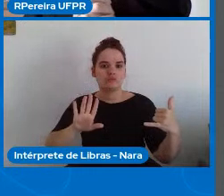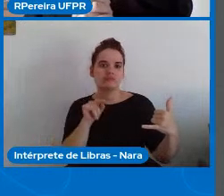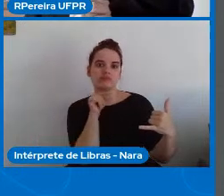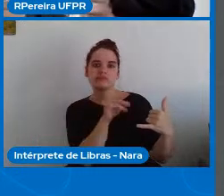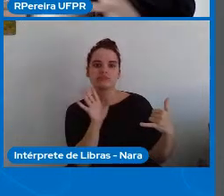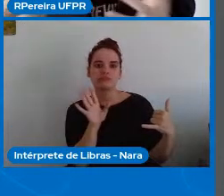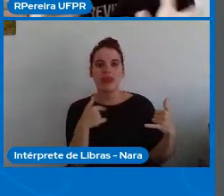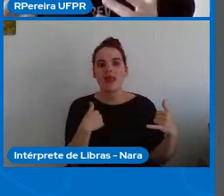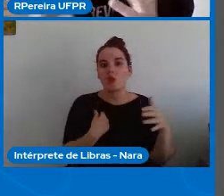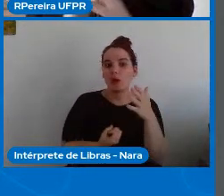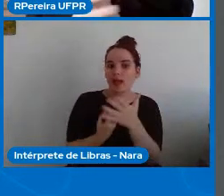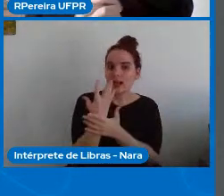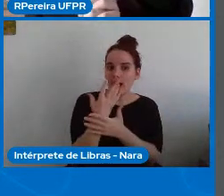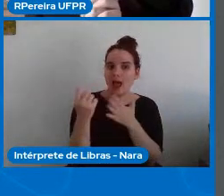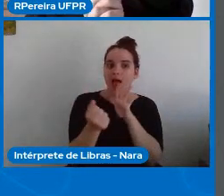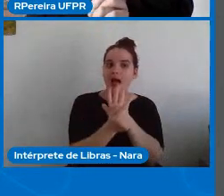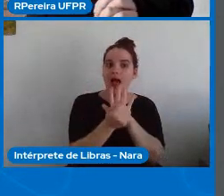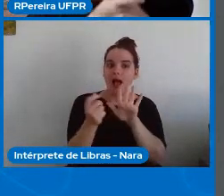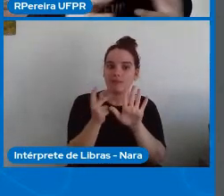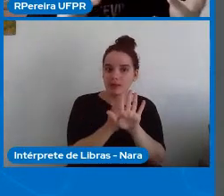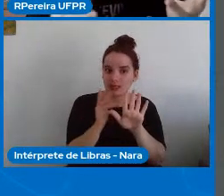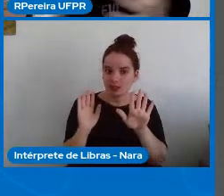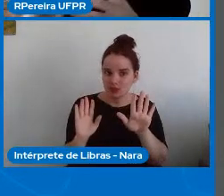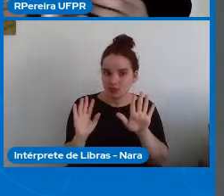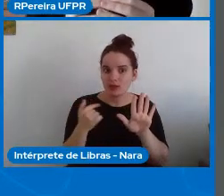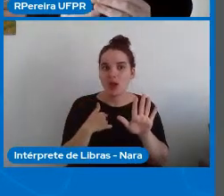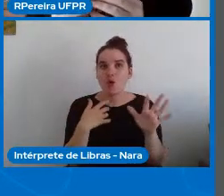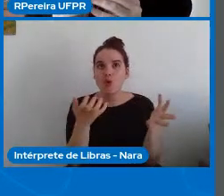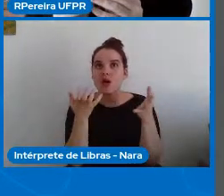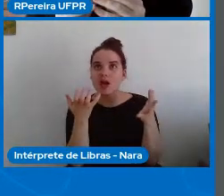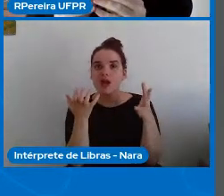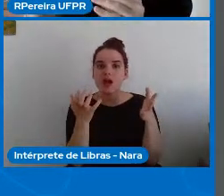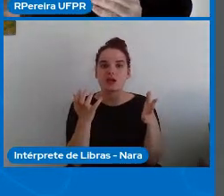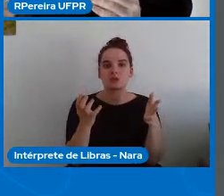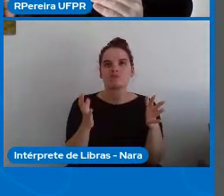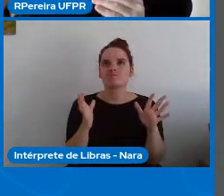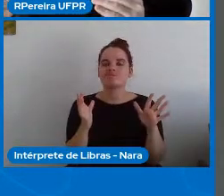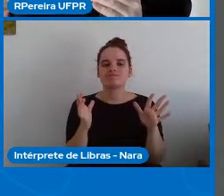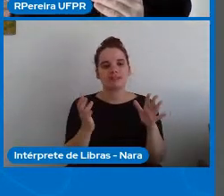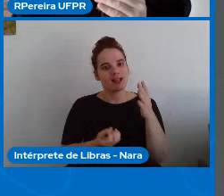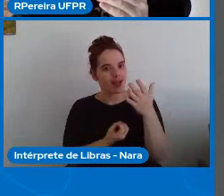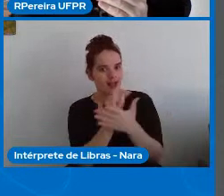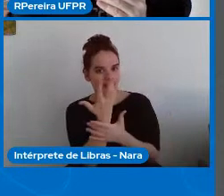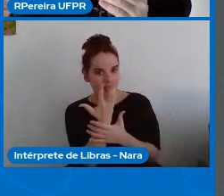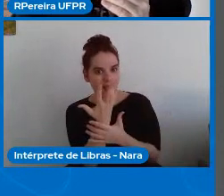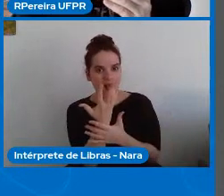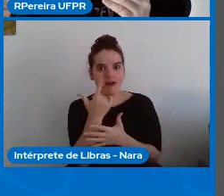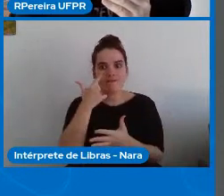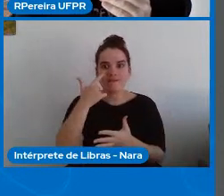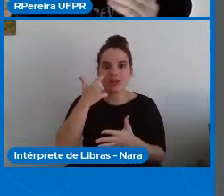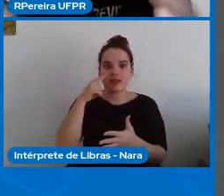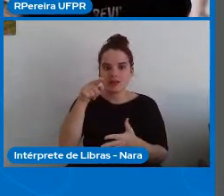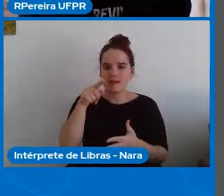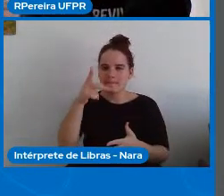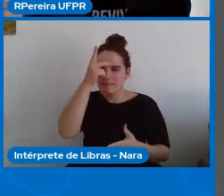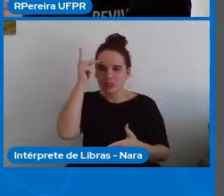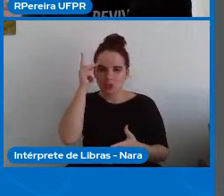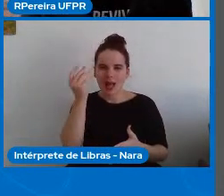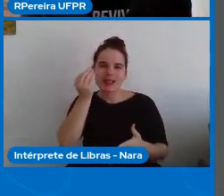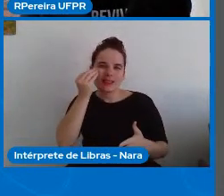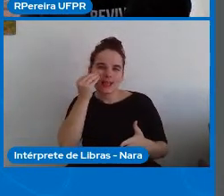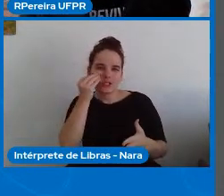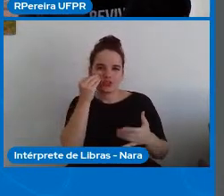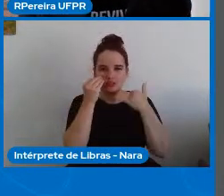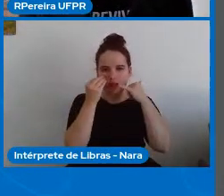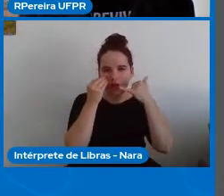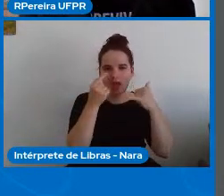aplicativo e você tem que decidir se por padrão você vai projetar ele para testar se a pessoa está conectada a uma rede de wi-fi ou não